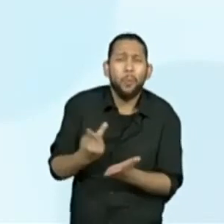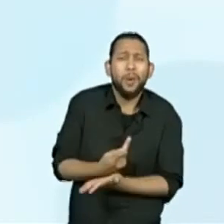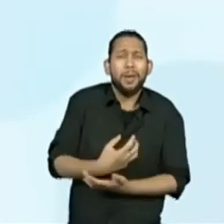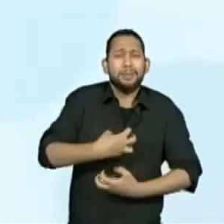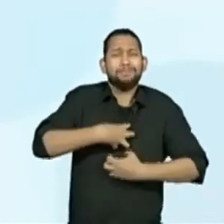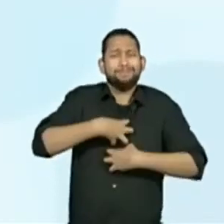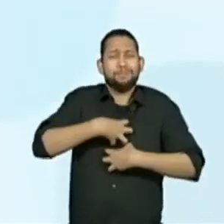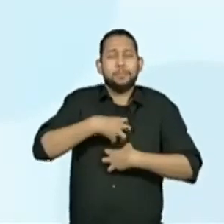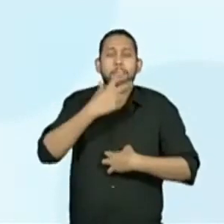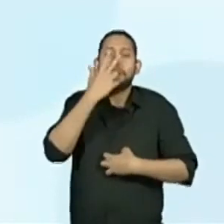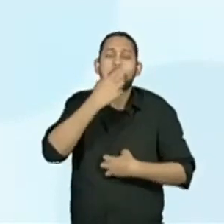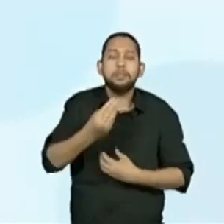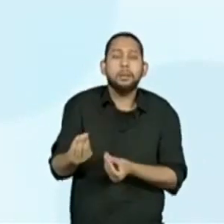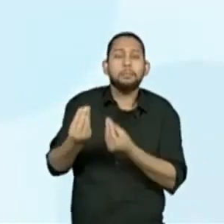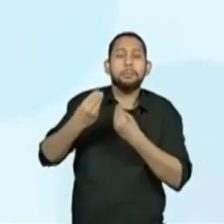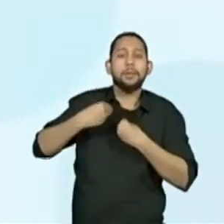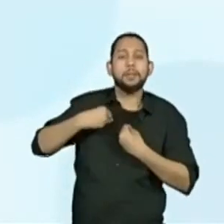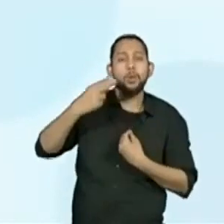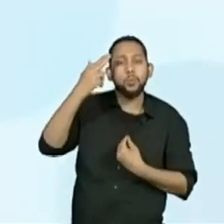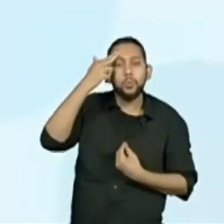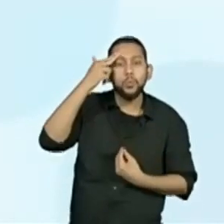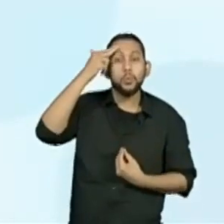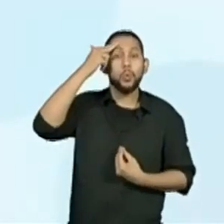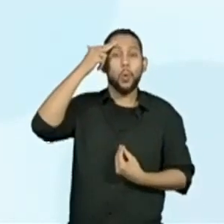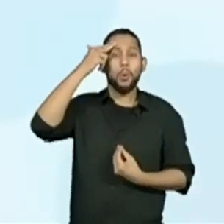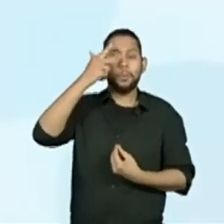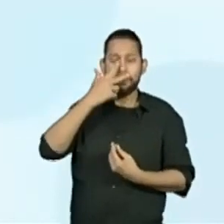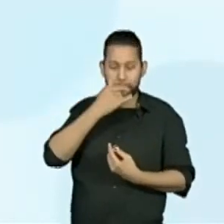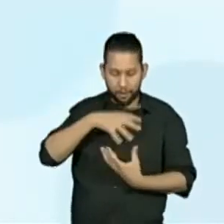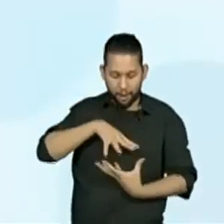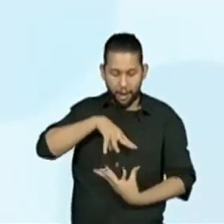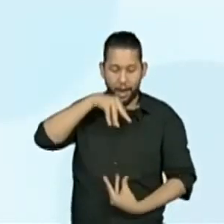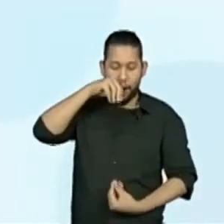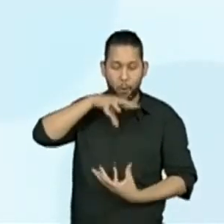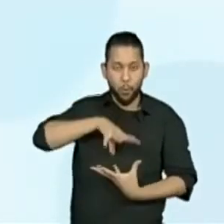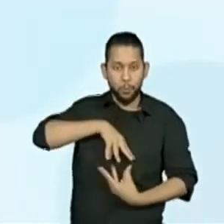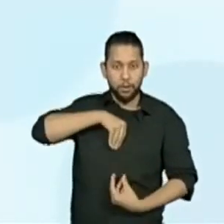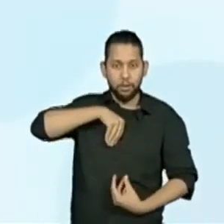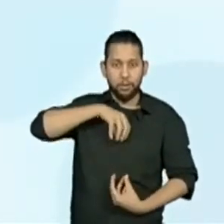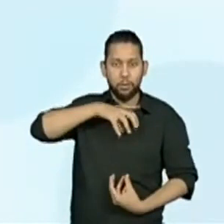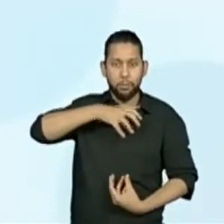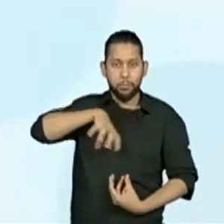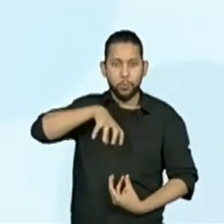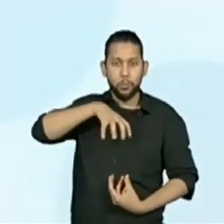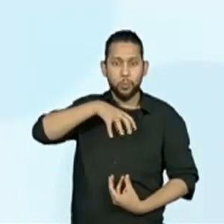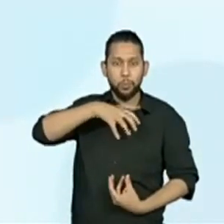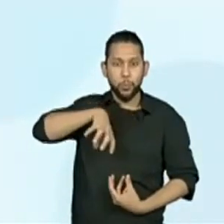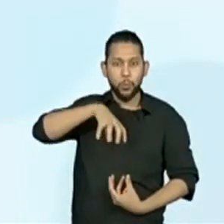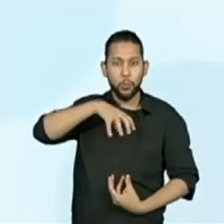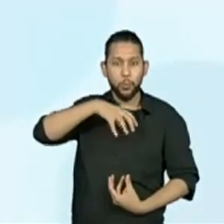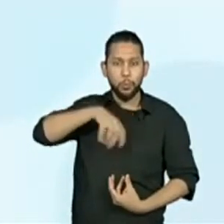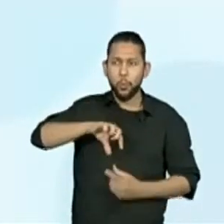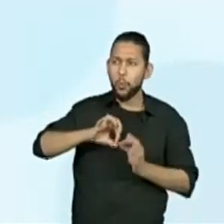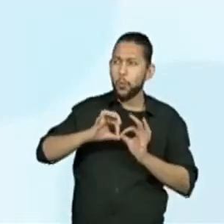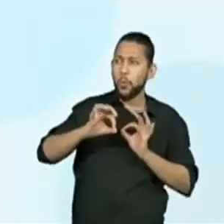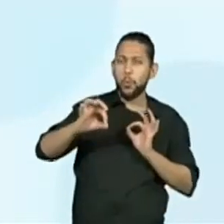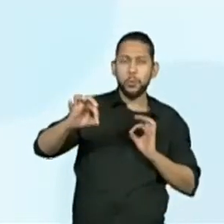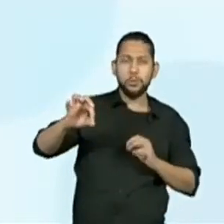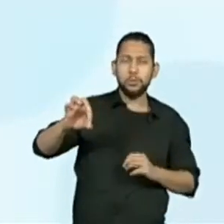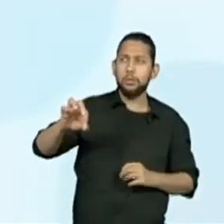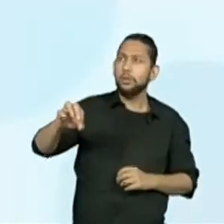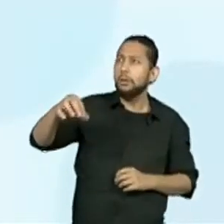como um sonho, soa-me alma na alma distante. A cada pancada tua,